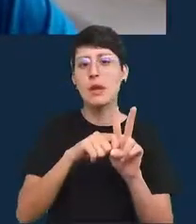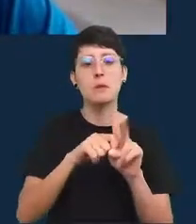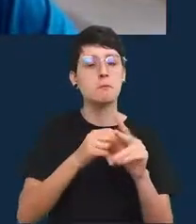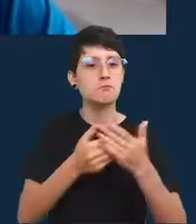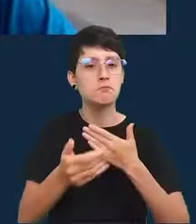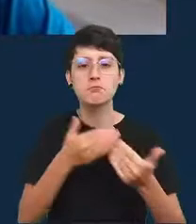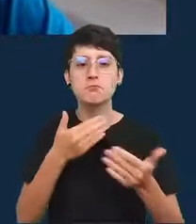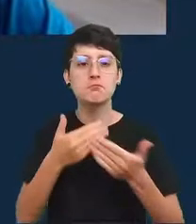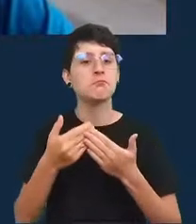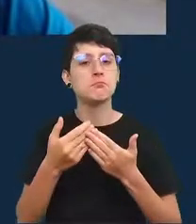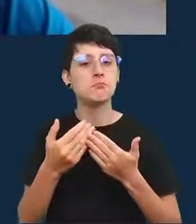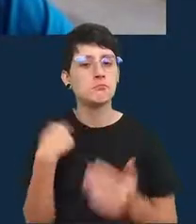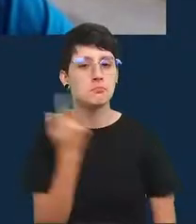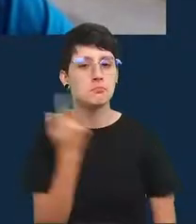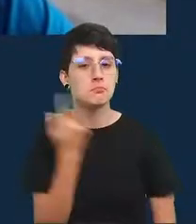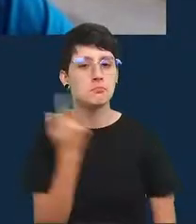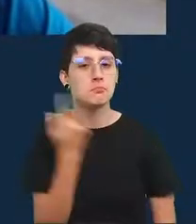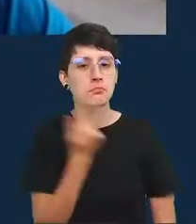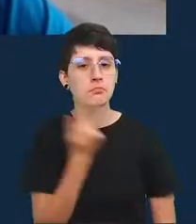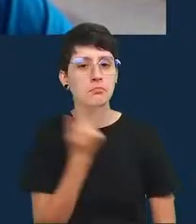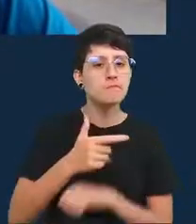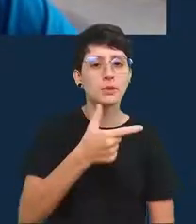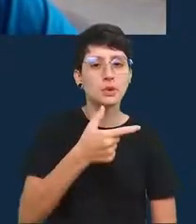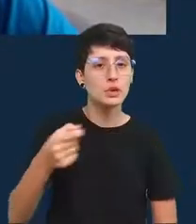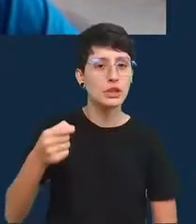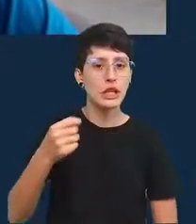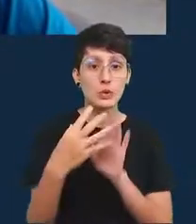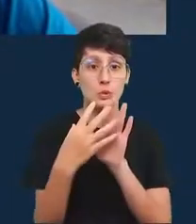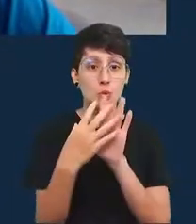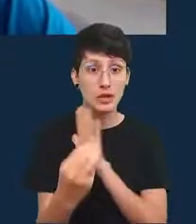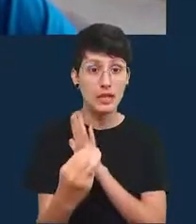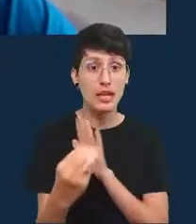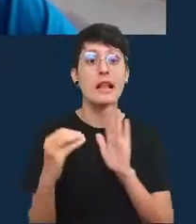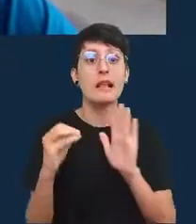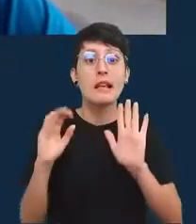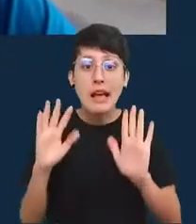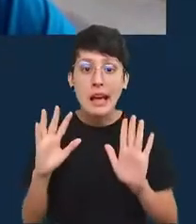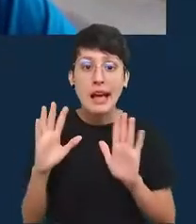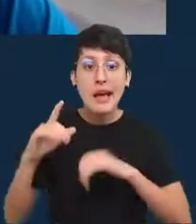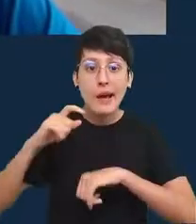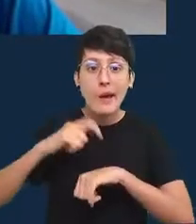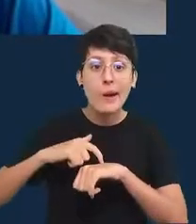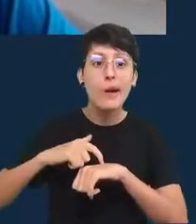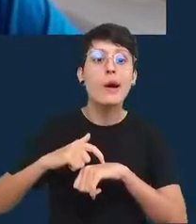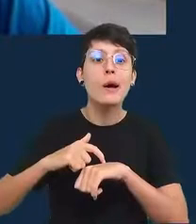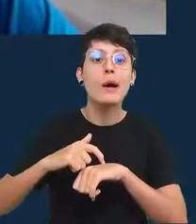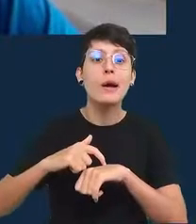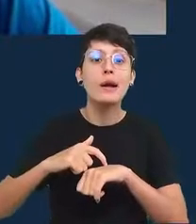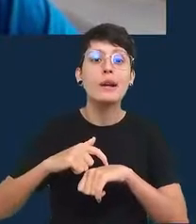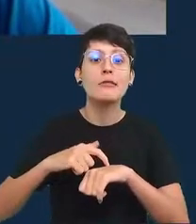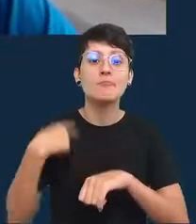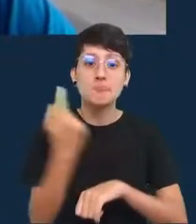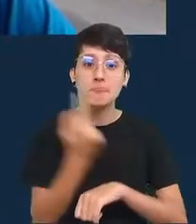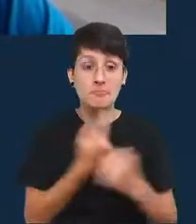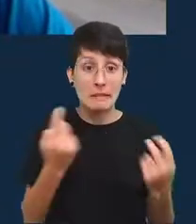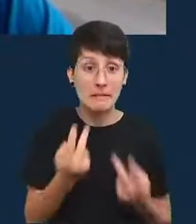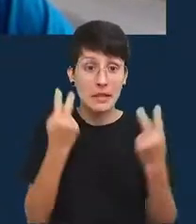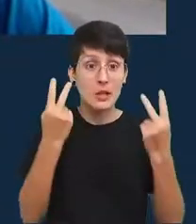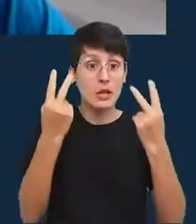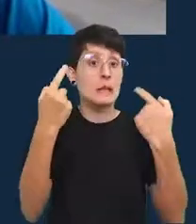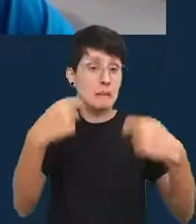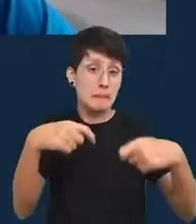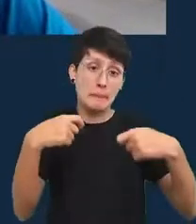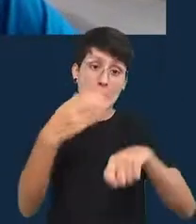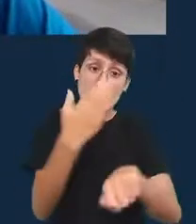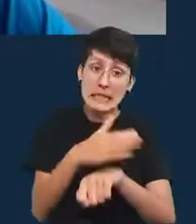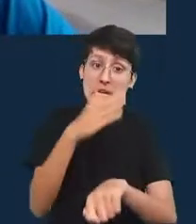200 modelos chegou a hora onde eles são valiosos o suficiente que agora precisamos treinar um outro